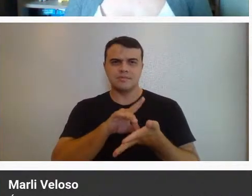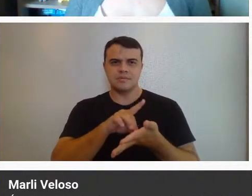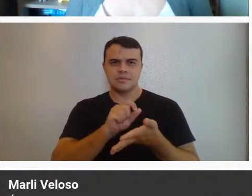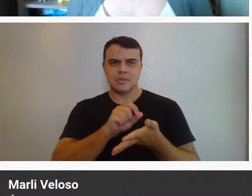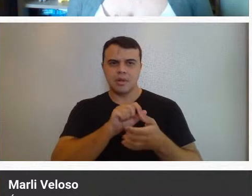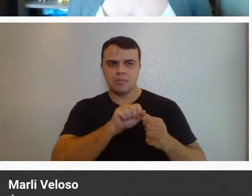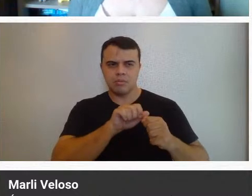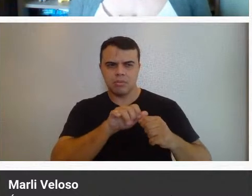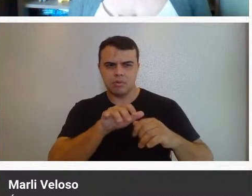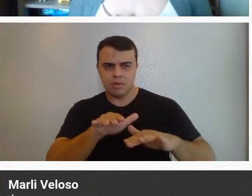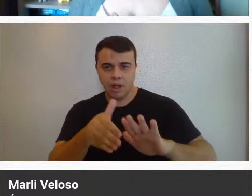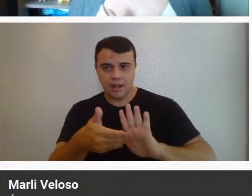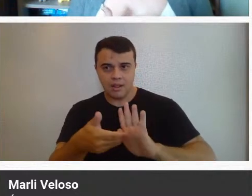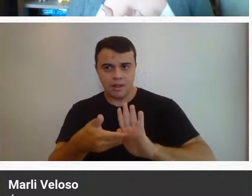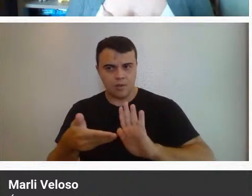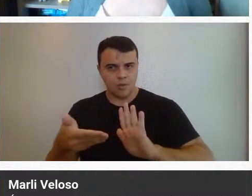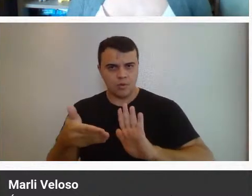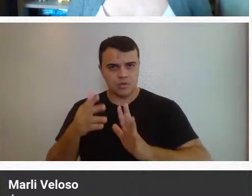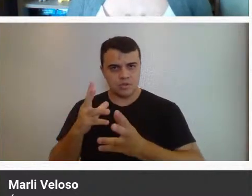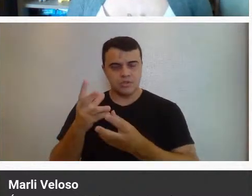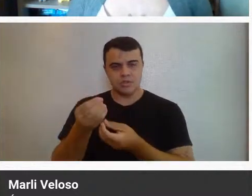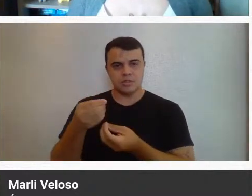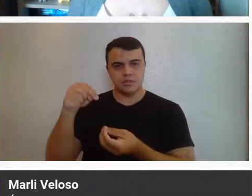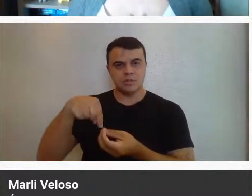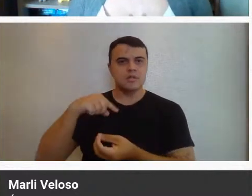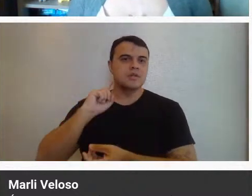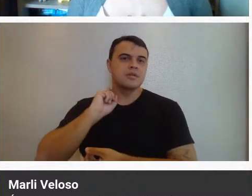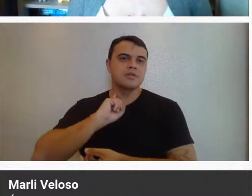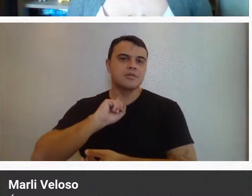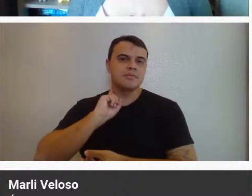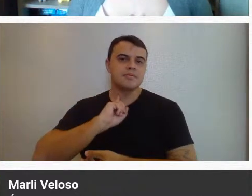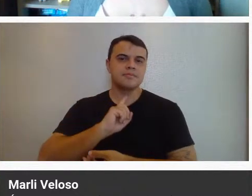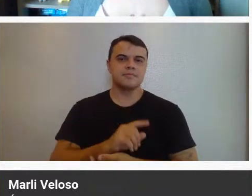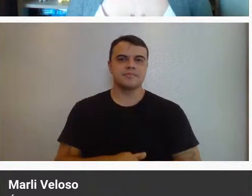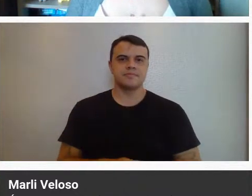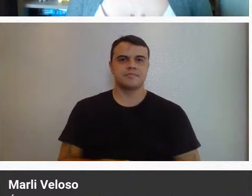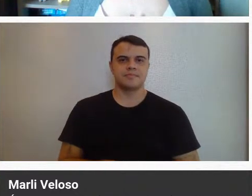reverberações nos artistas que a gente tem hoje aqui em Minas Gerais.